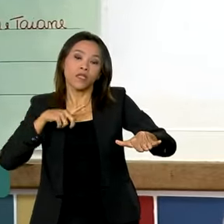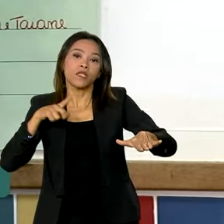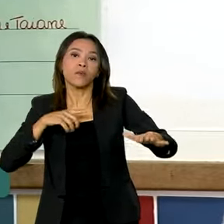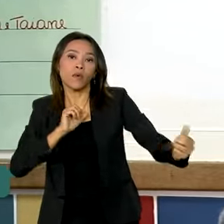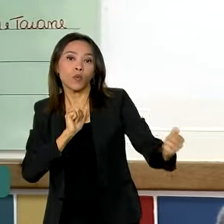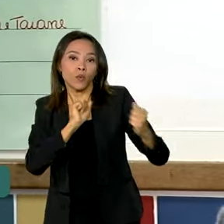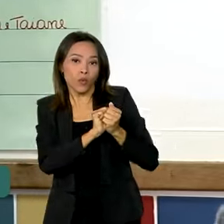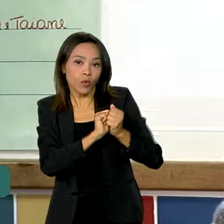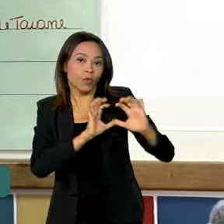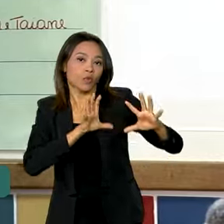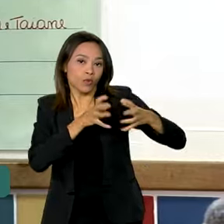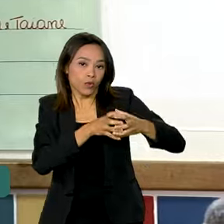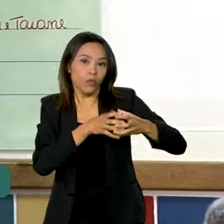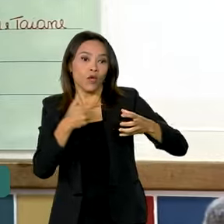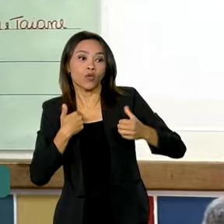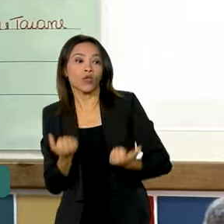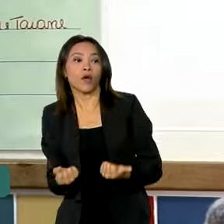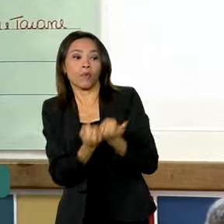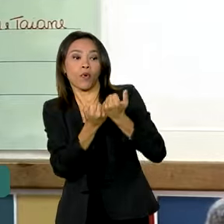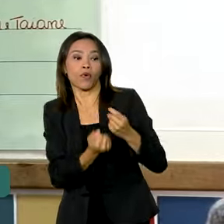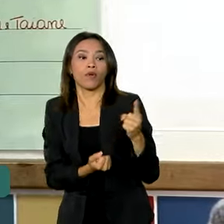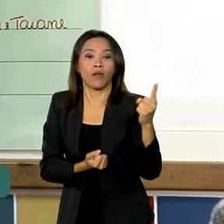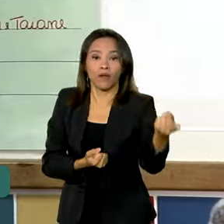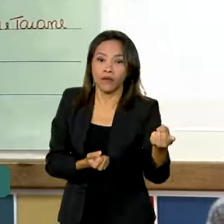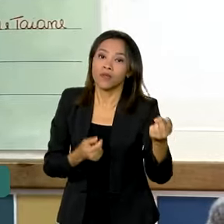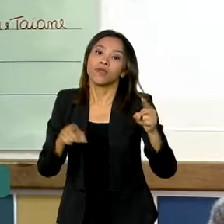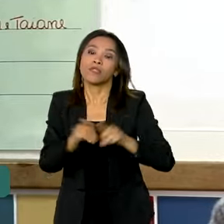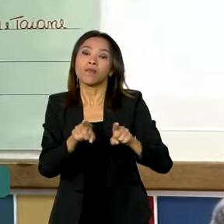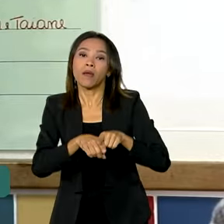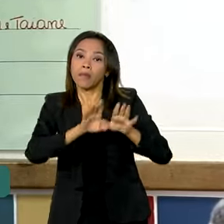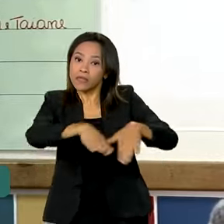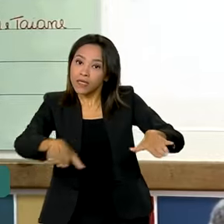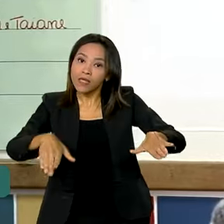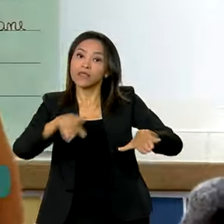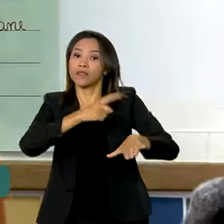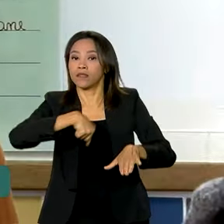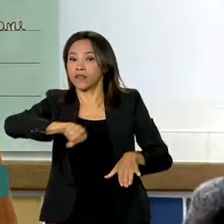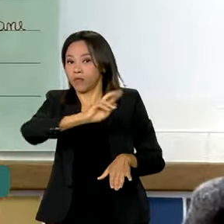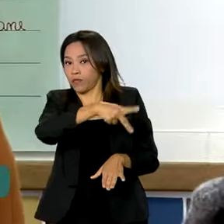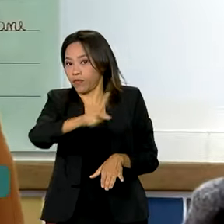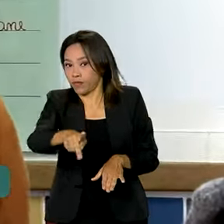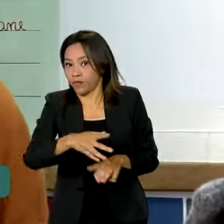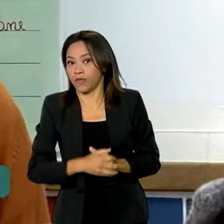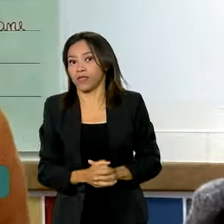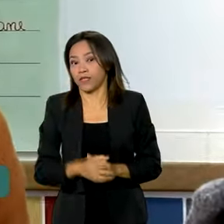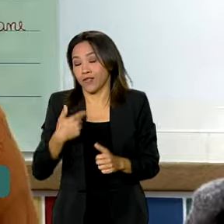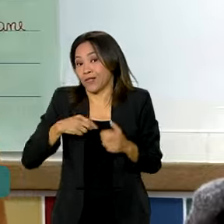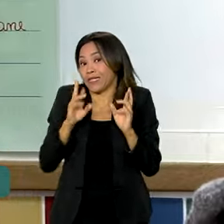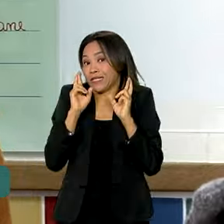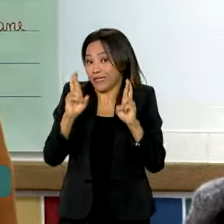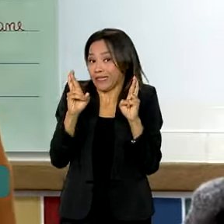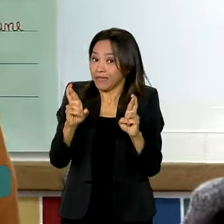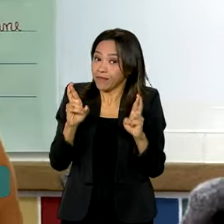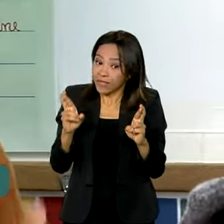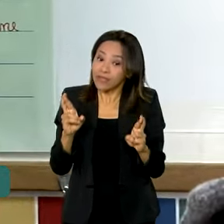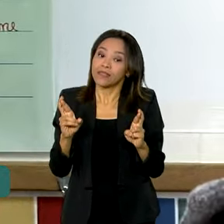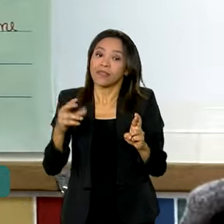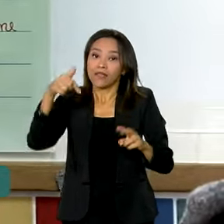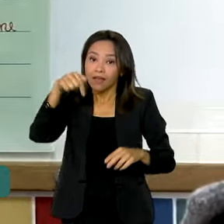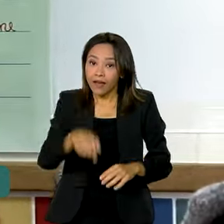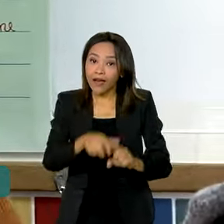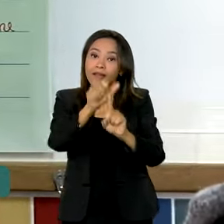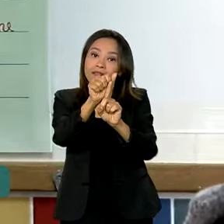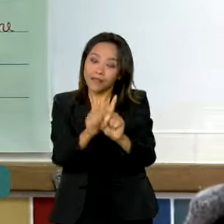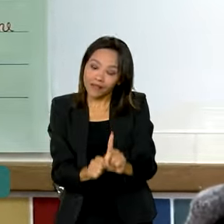diretiva. Estou dando um apoio aqui e um apoio para as crianças também e para as professoras. A gente está bem esperançosa que esse